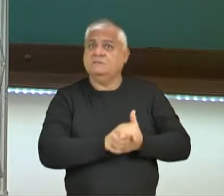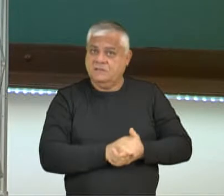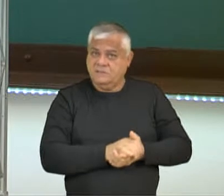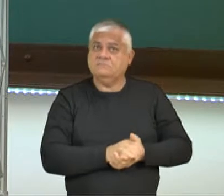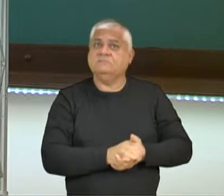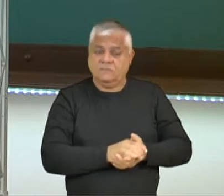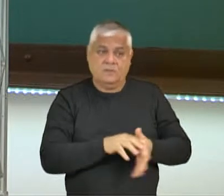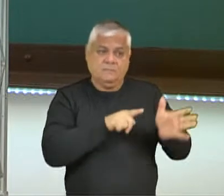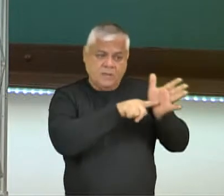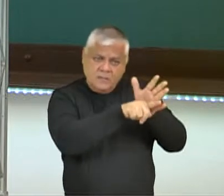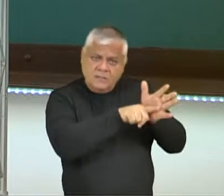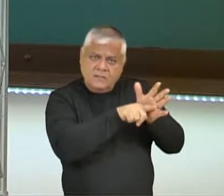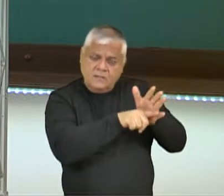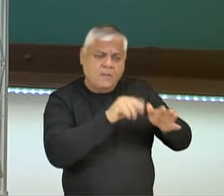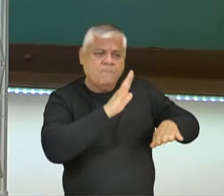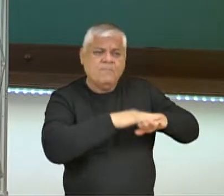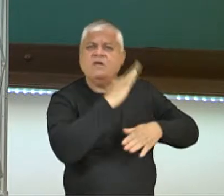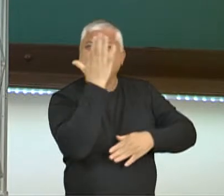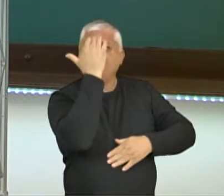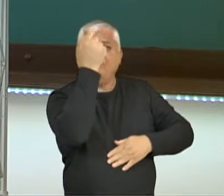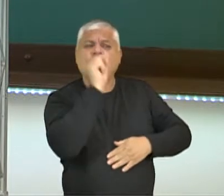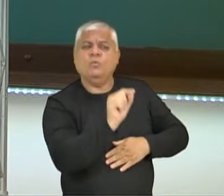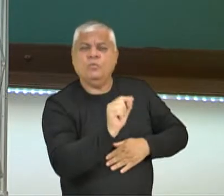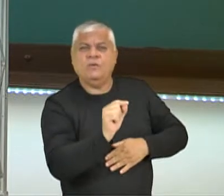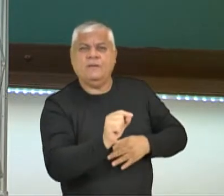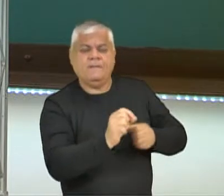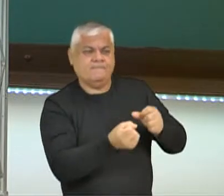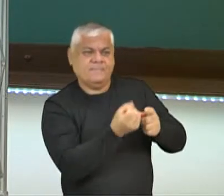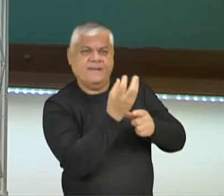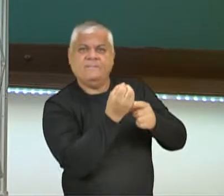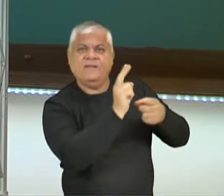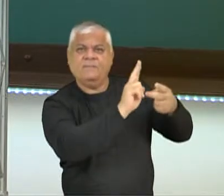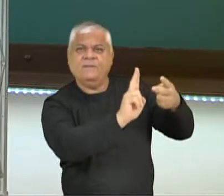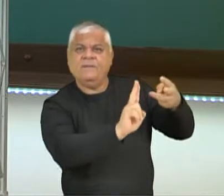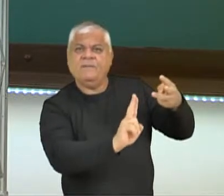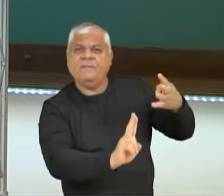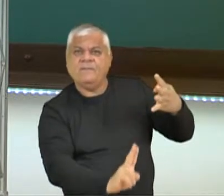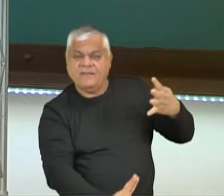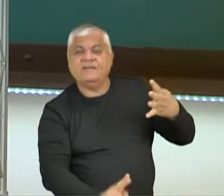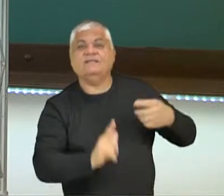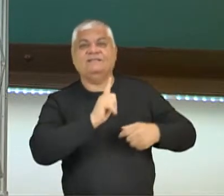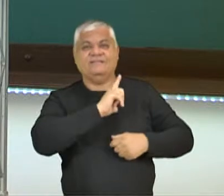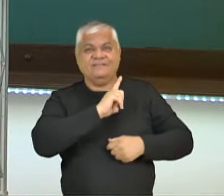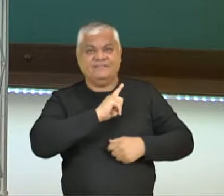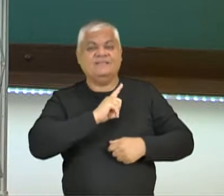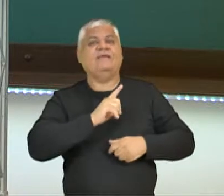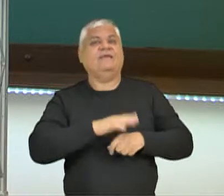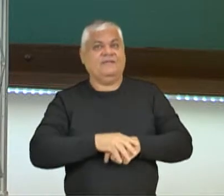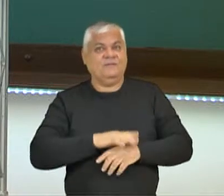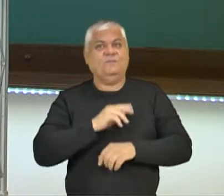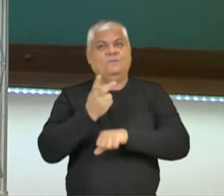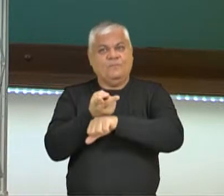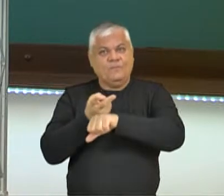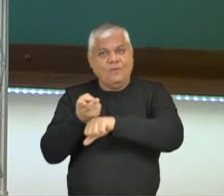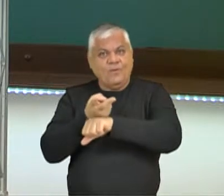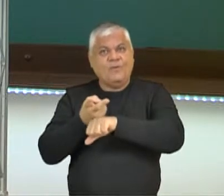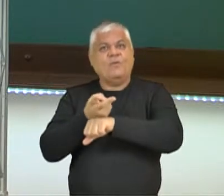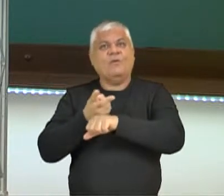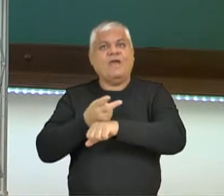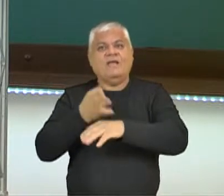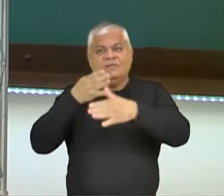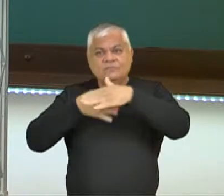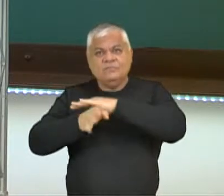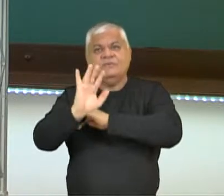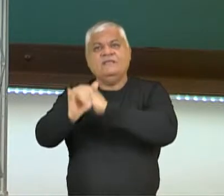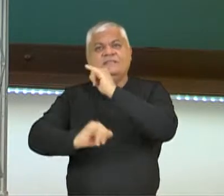usada a ferramenta do Google. Então, quais os pintores que foram mais procurados digitalmente, virtualmente,